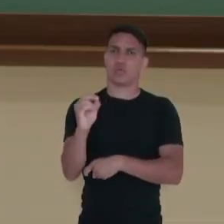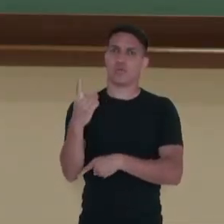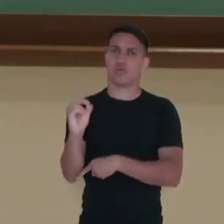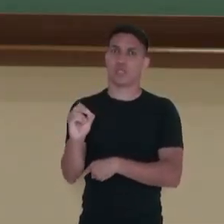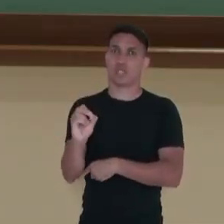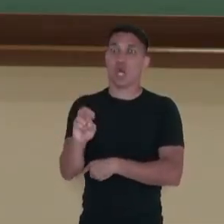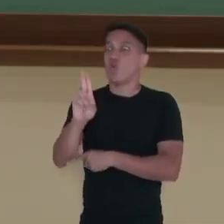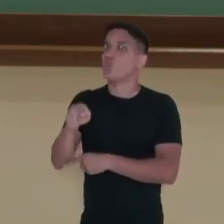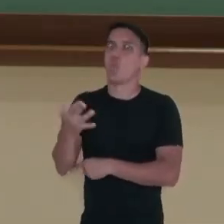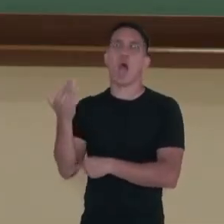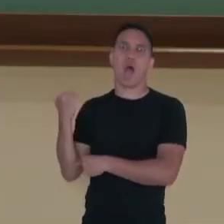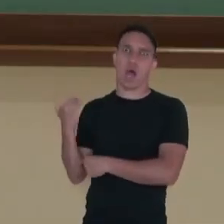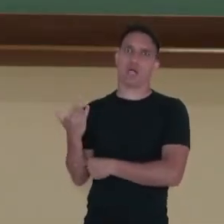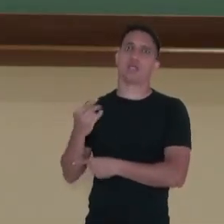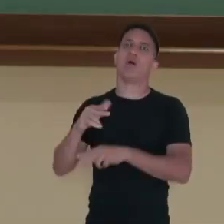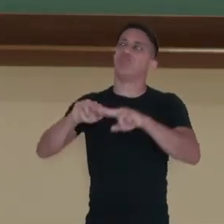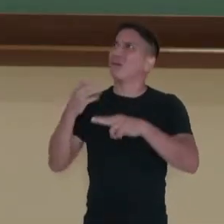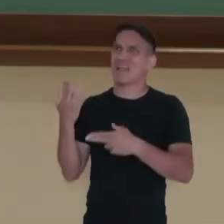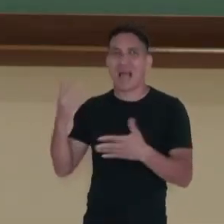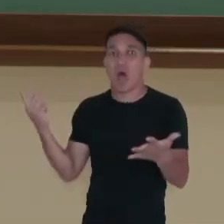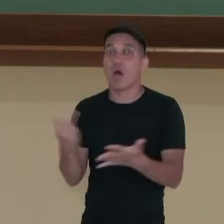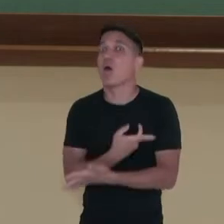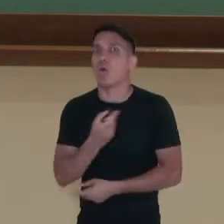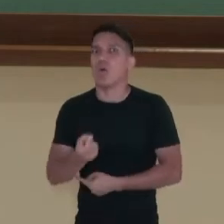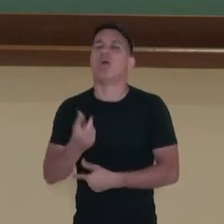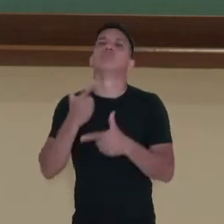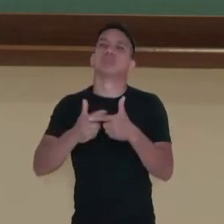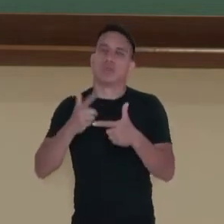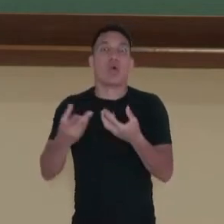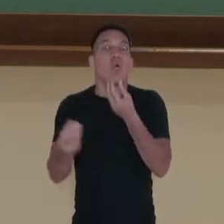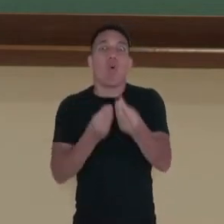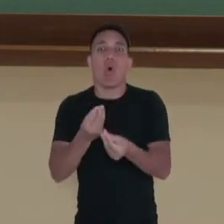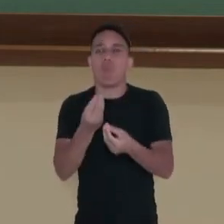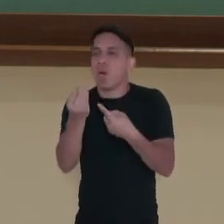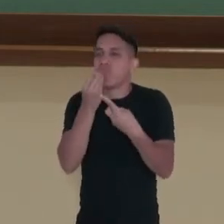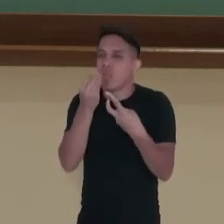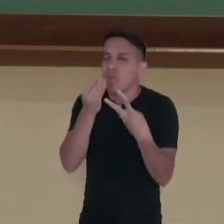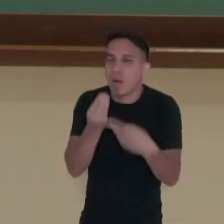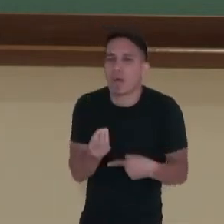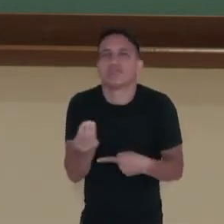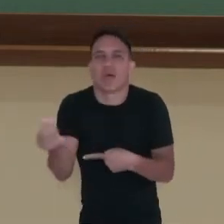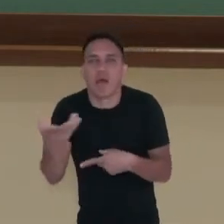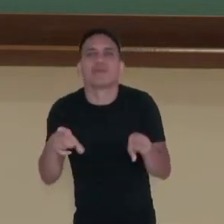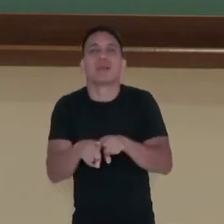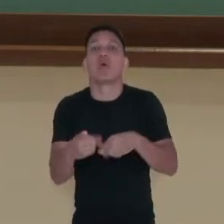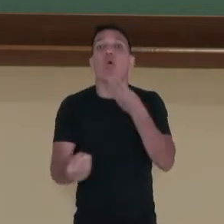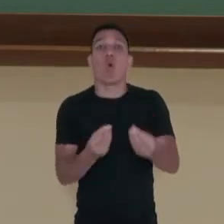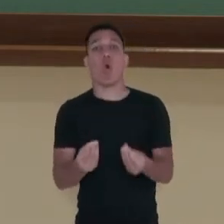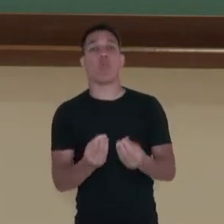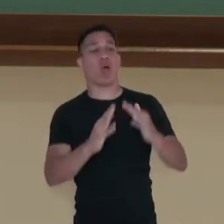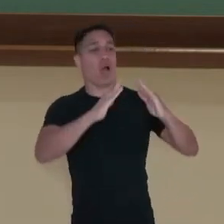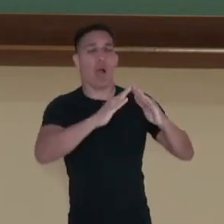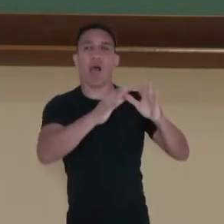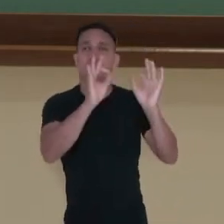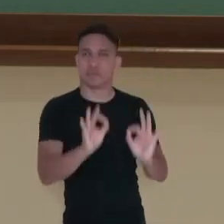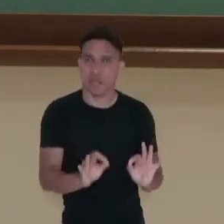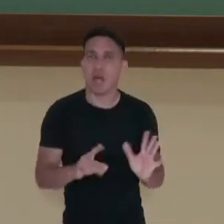claro, gera problemas. Como alimentar todas essas pessoas, como dar moradia digna, emprego, como